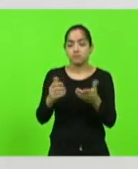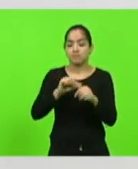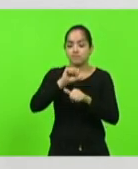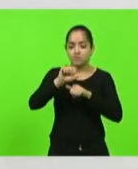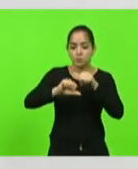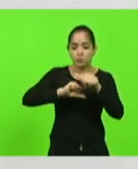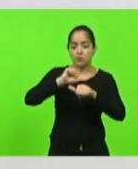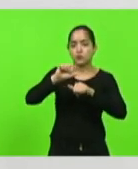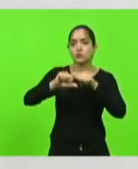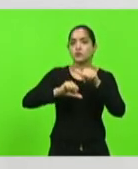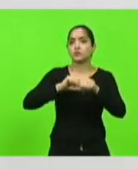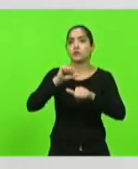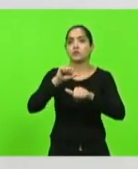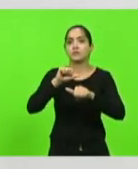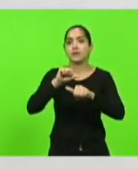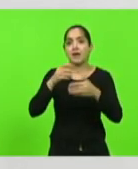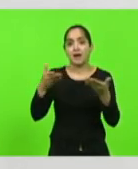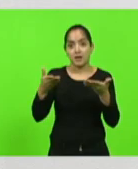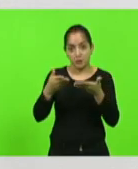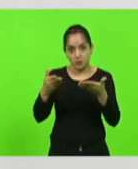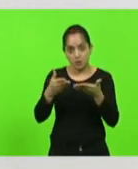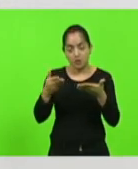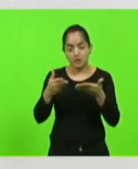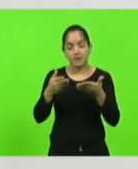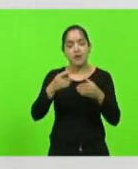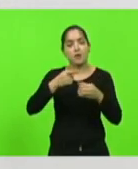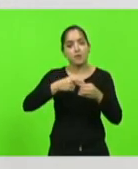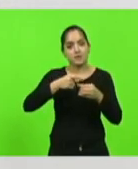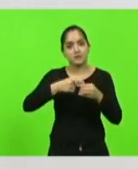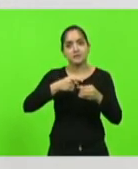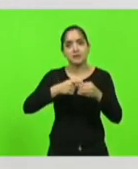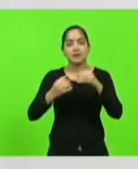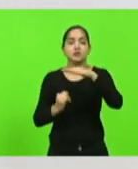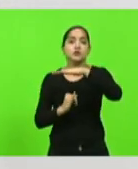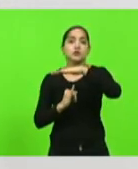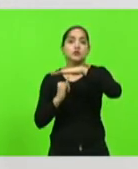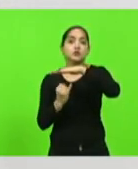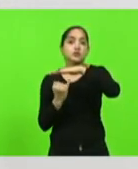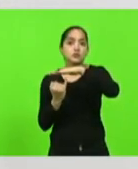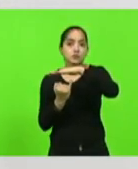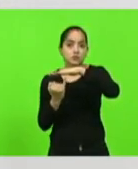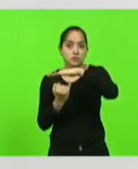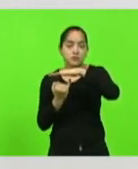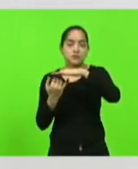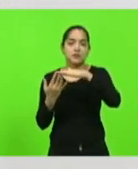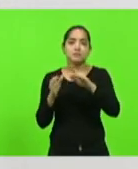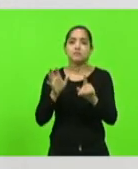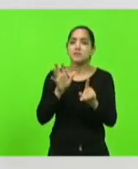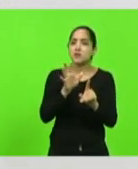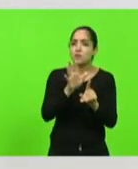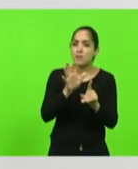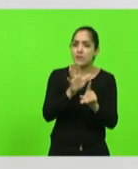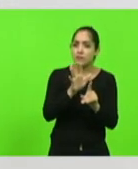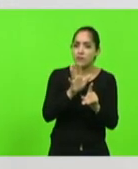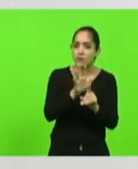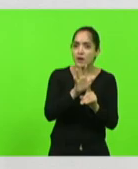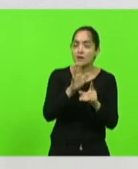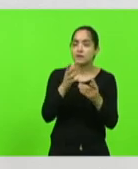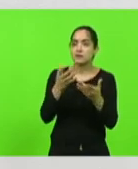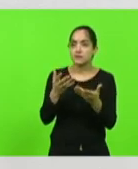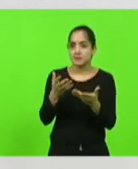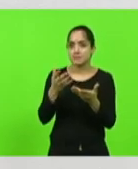cidade de indústrias que também tem uma influência direta da descendência